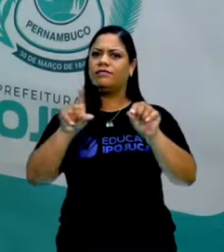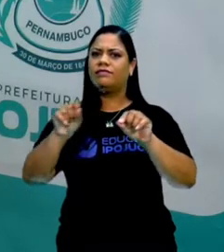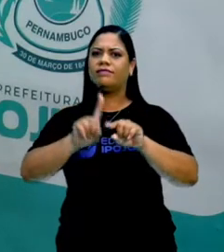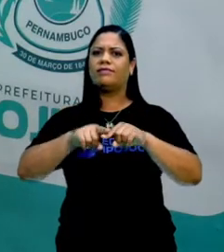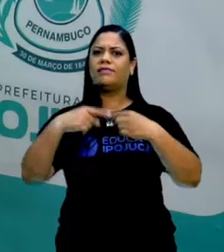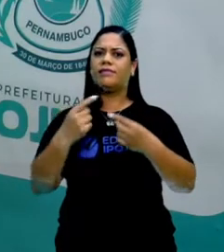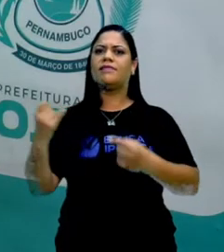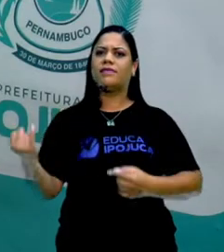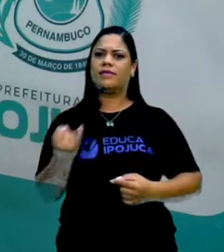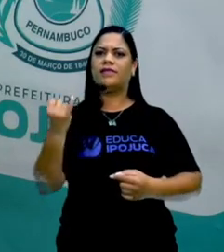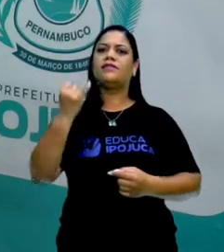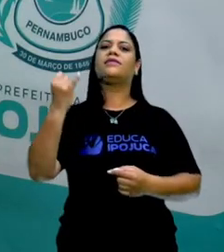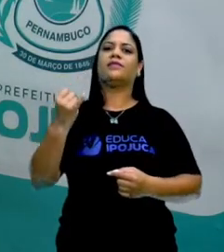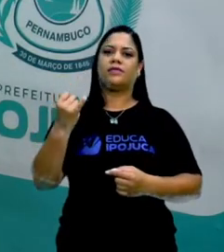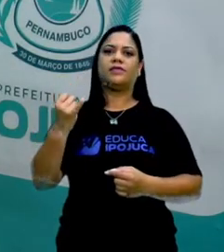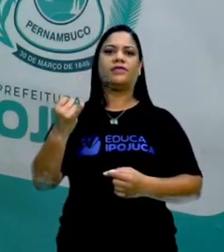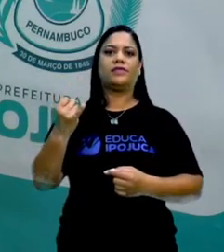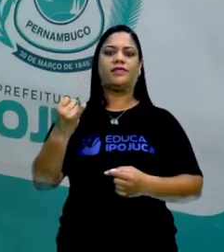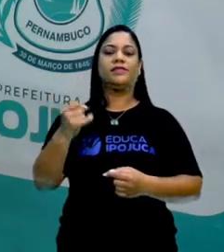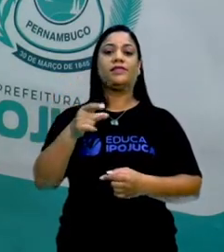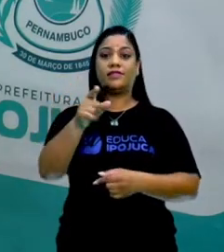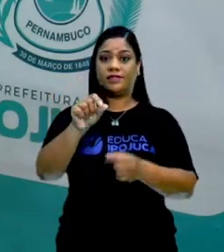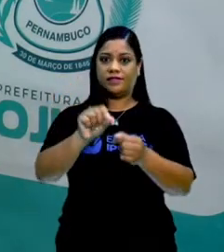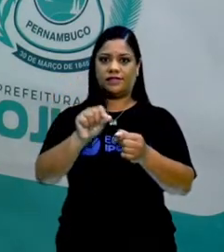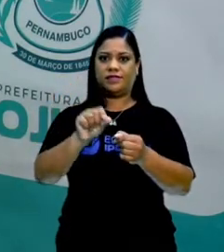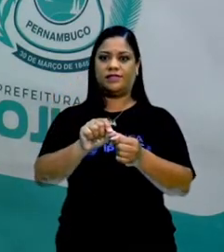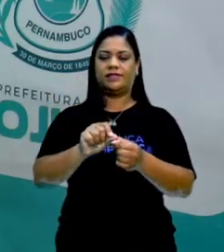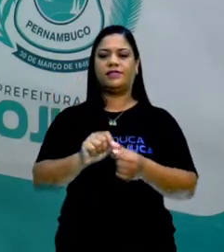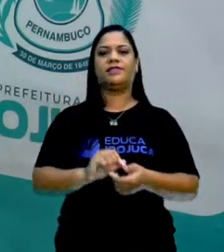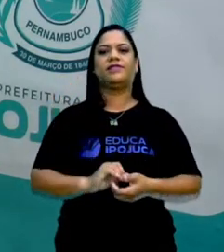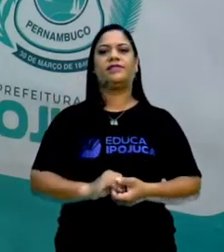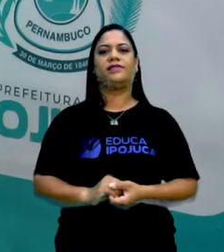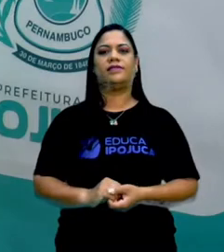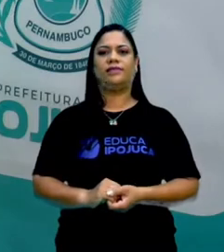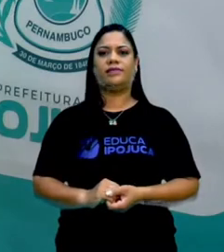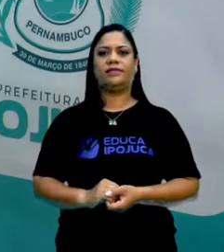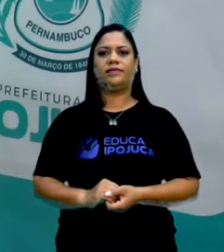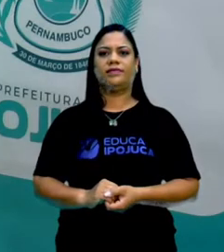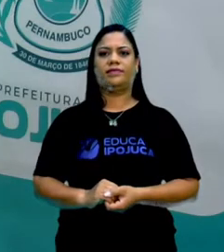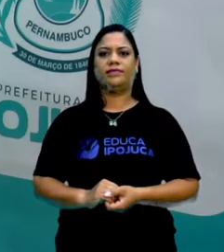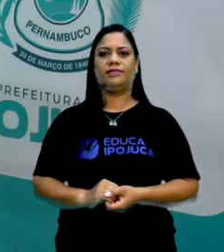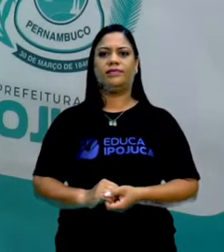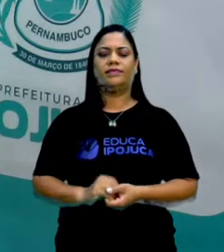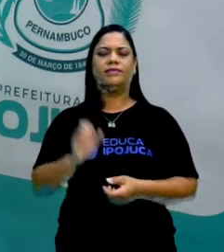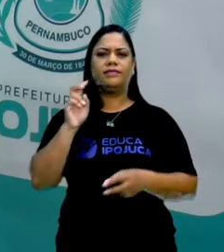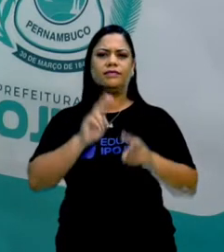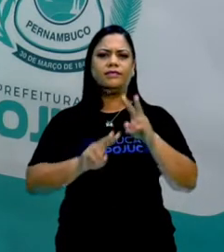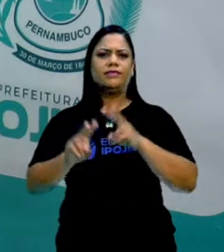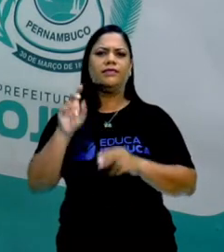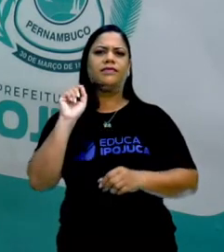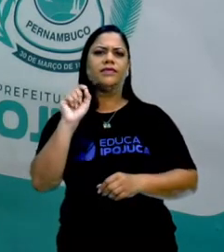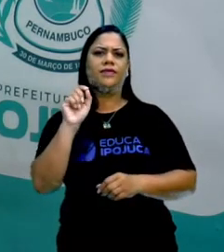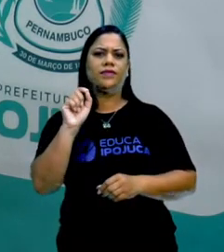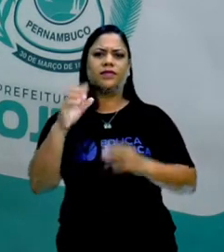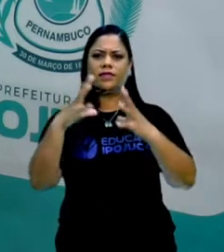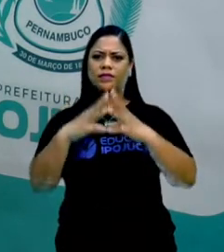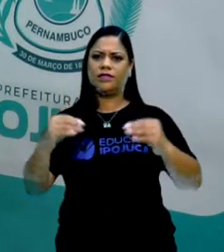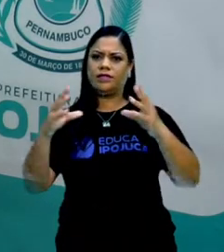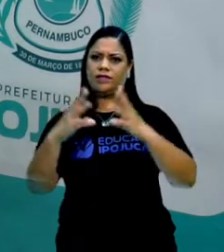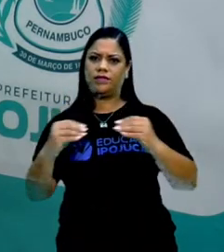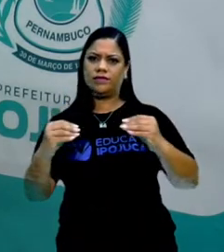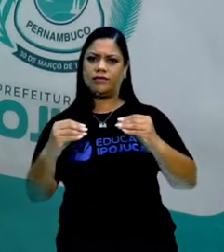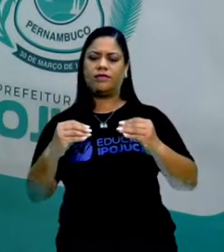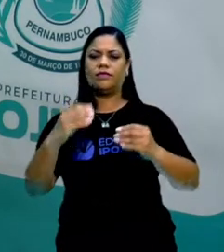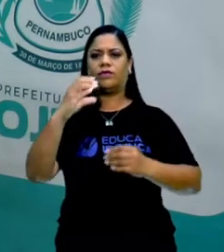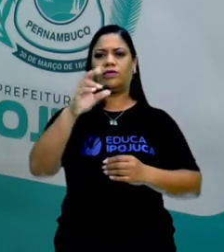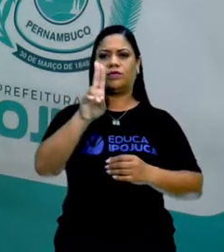são mais propícias para aquilo que você pretende fazer, tá certo? Então olha só, o que é curador e o que